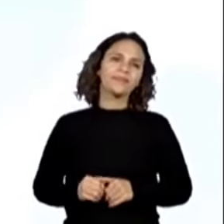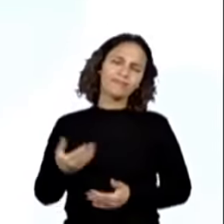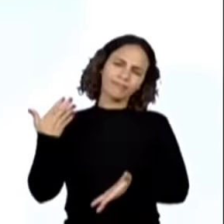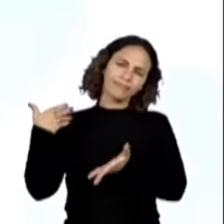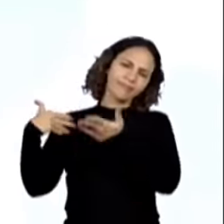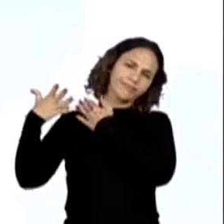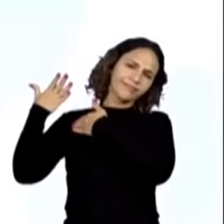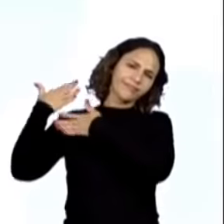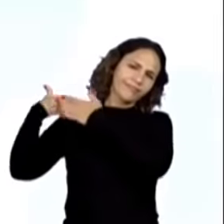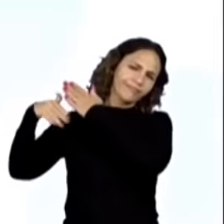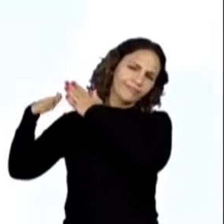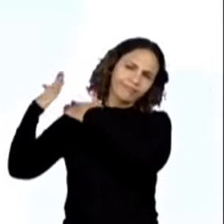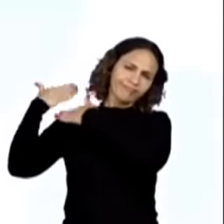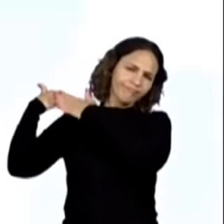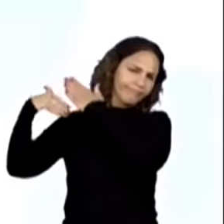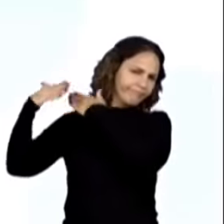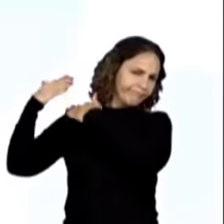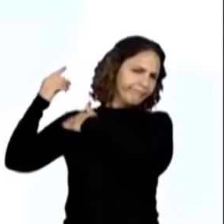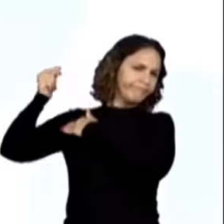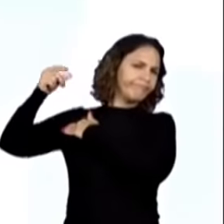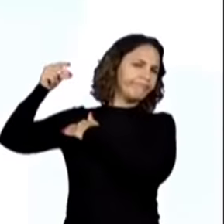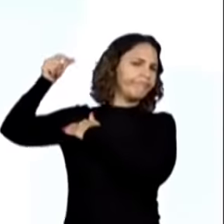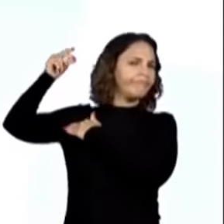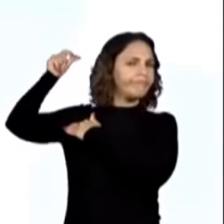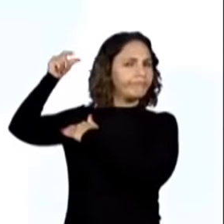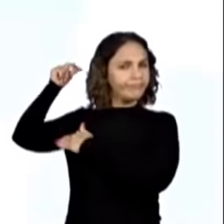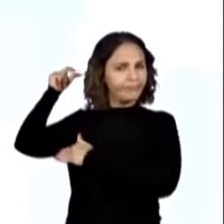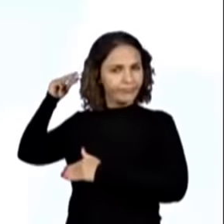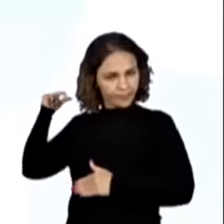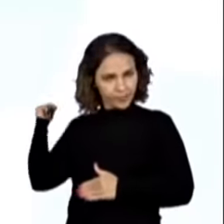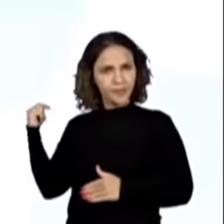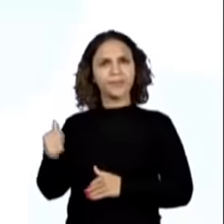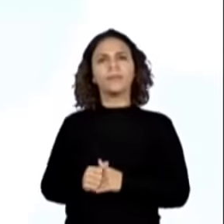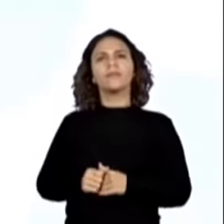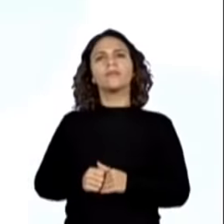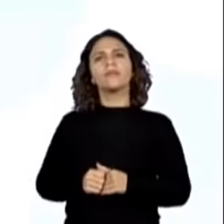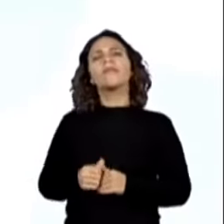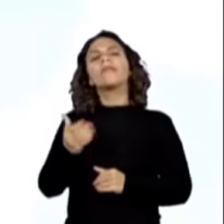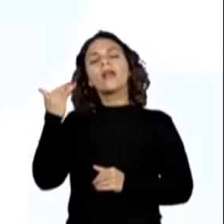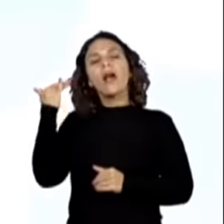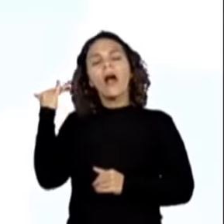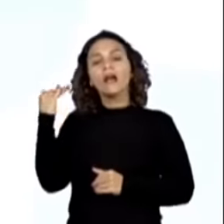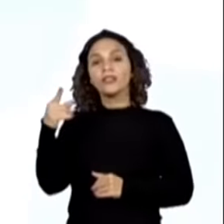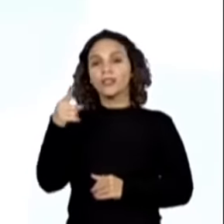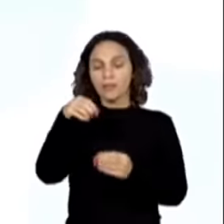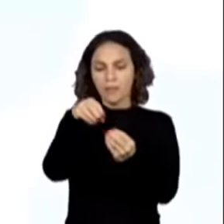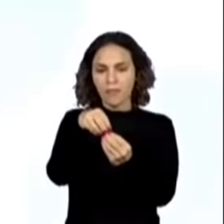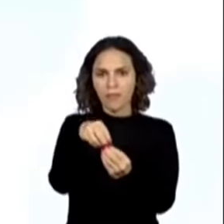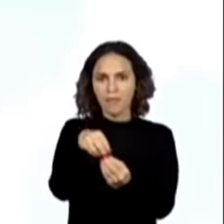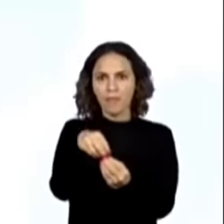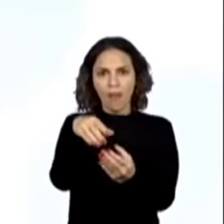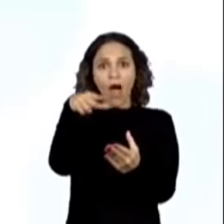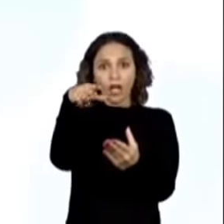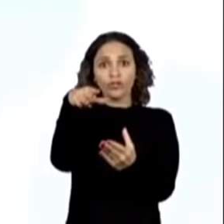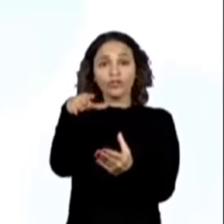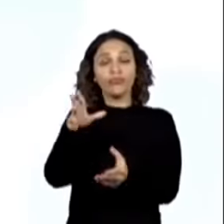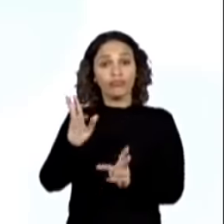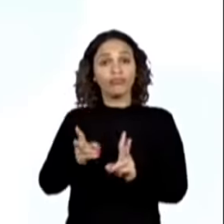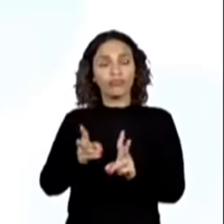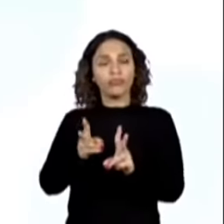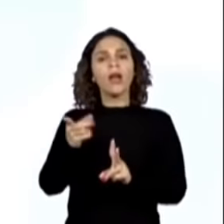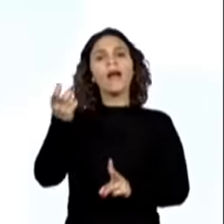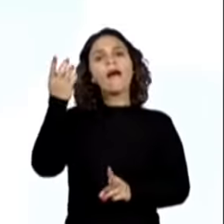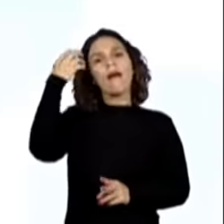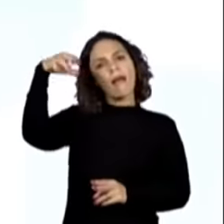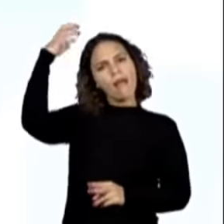Num tempo que já se foi, quando ainda aconteciam encantamentos, viveu um rei que tinha